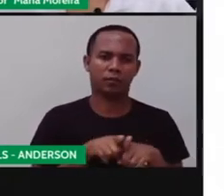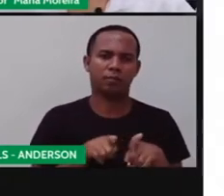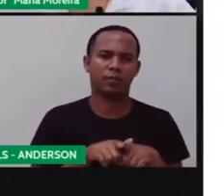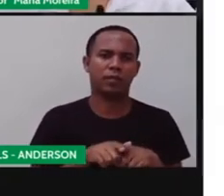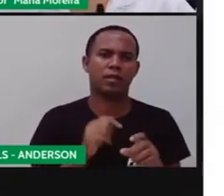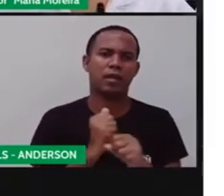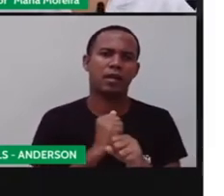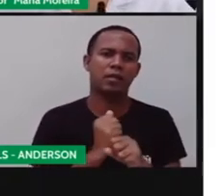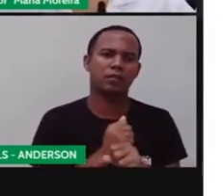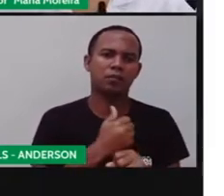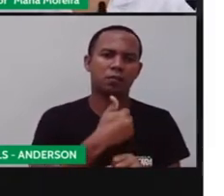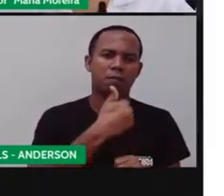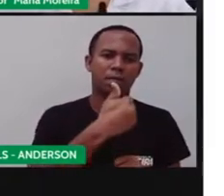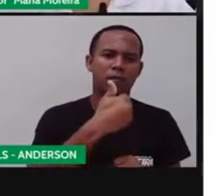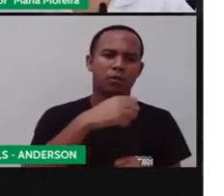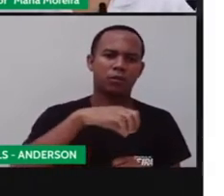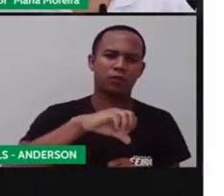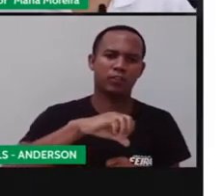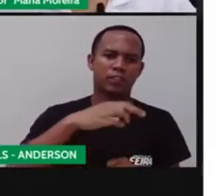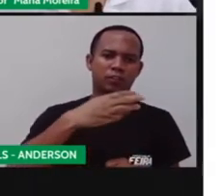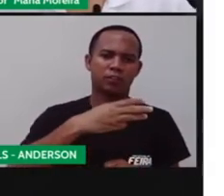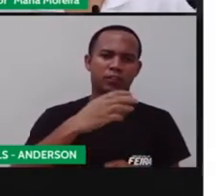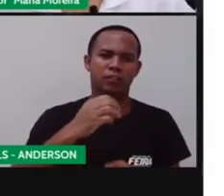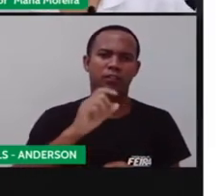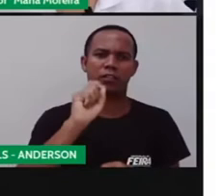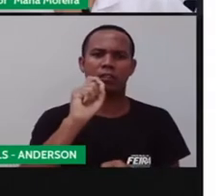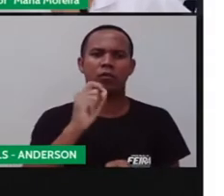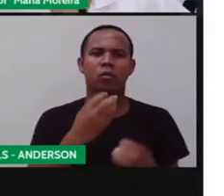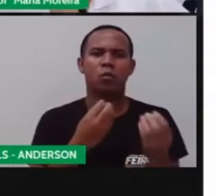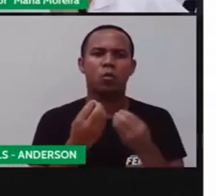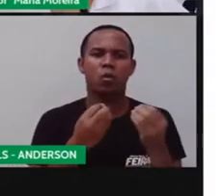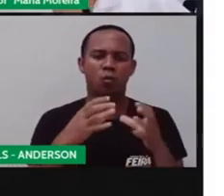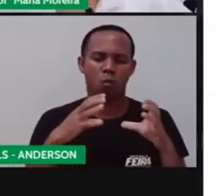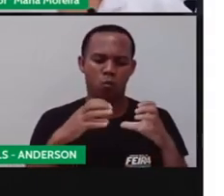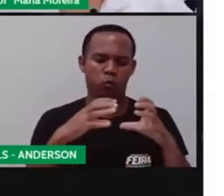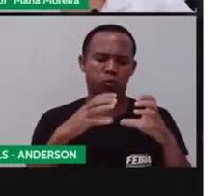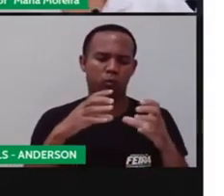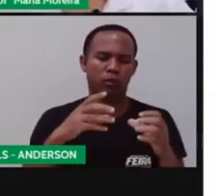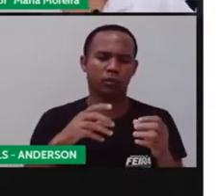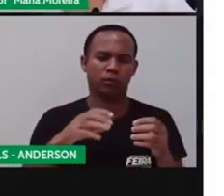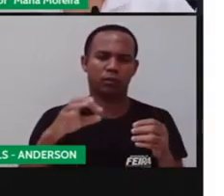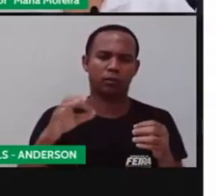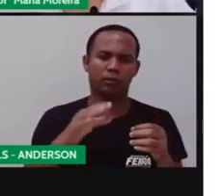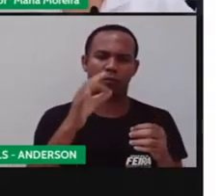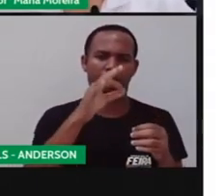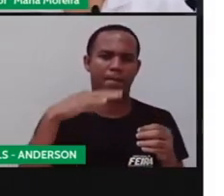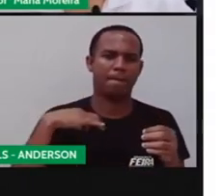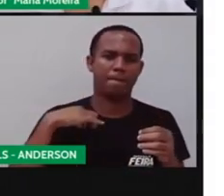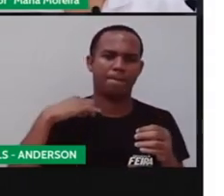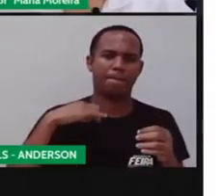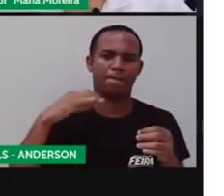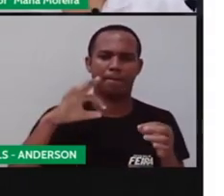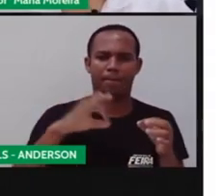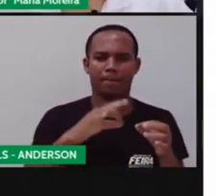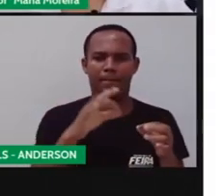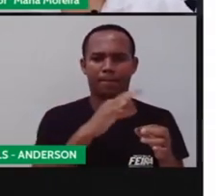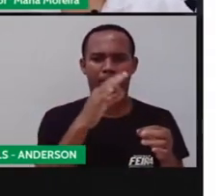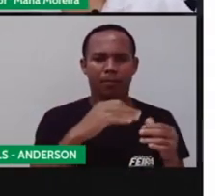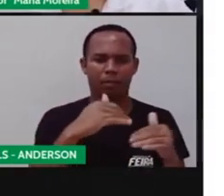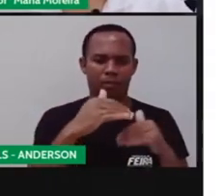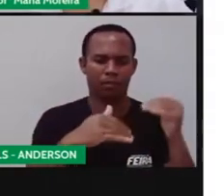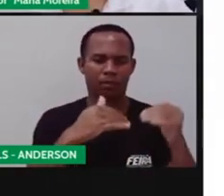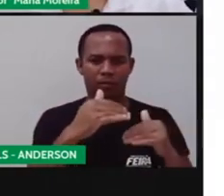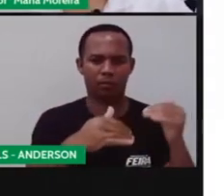eram confeccionadas com pano. Bom, por costureiras e artesãos, né? Aos poucos, as bonecas